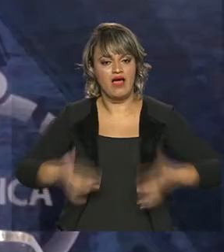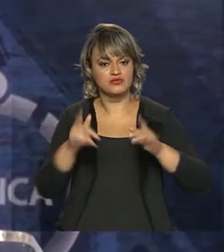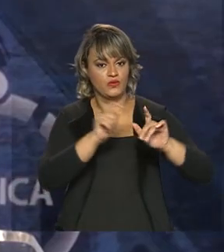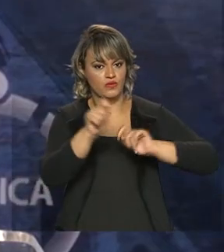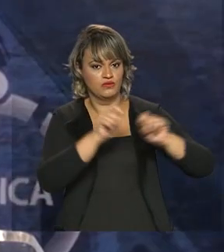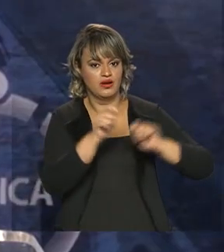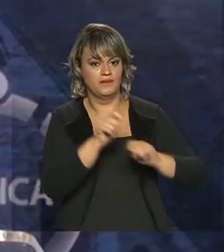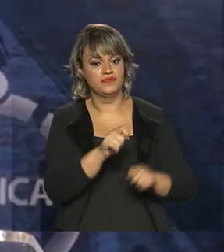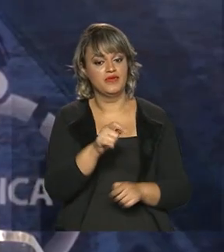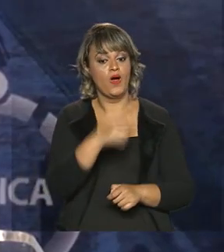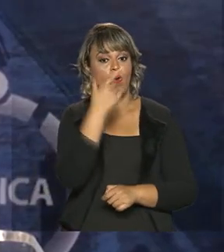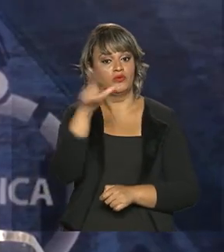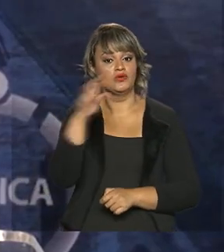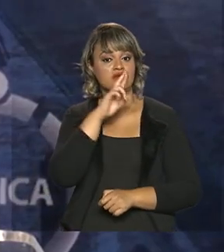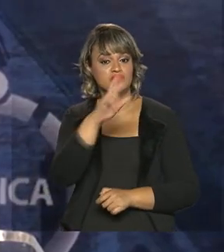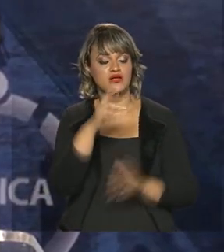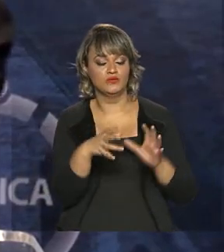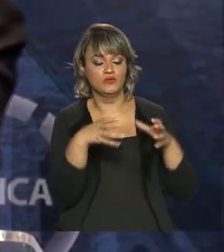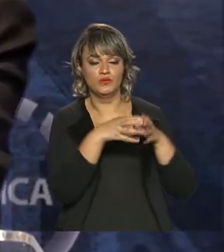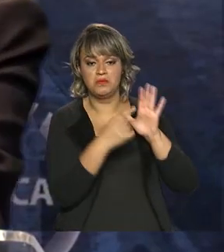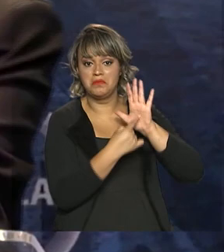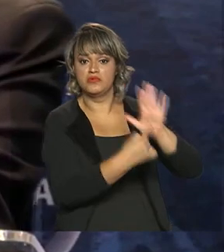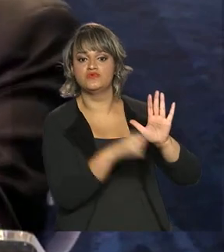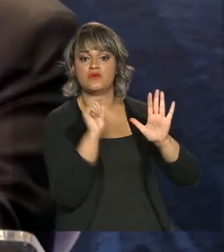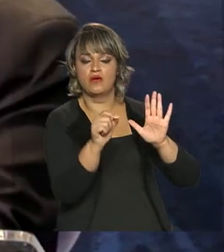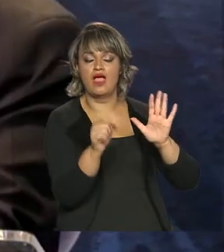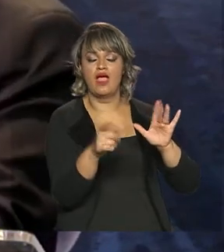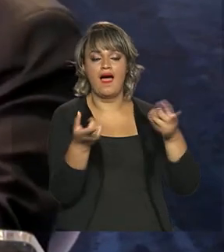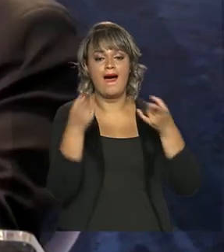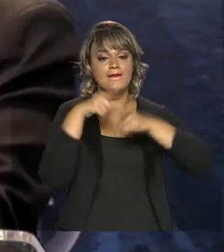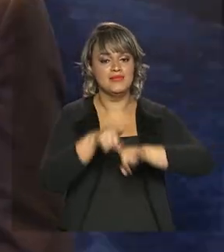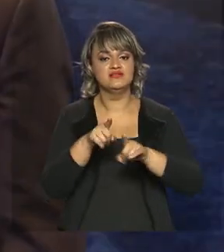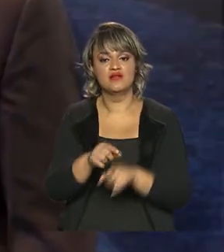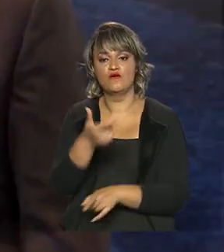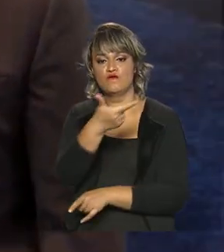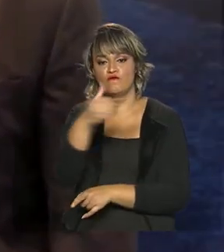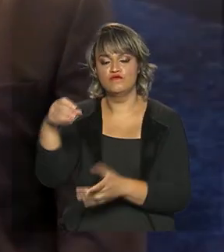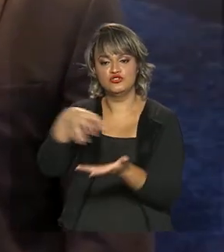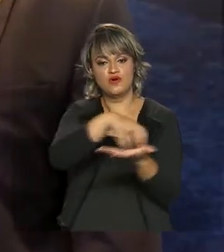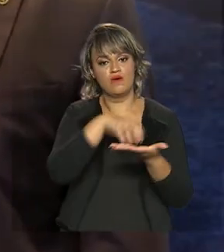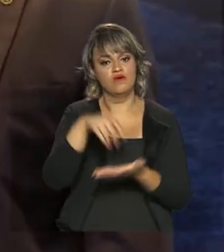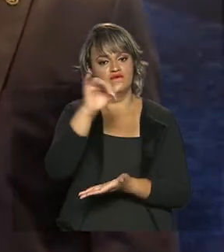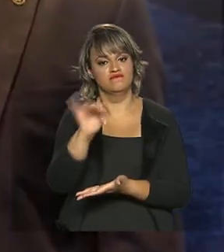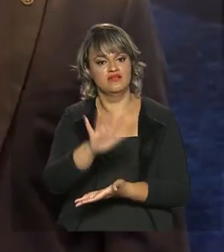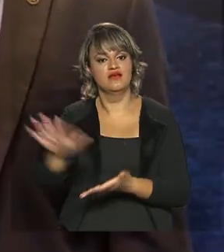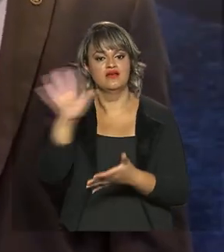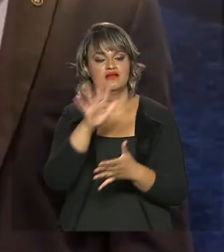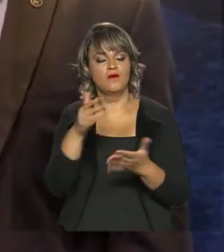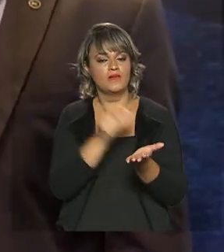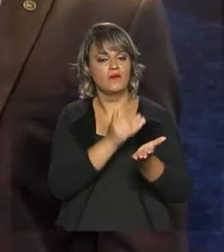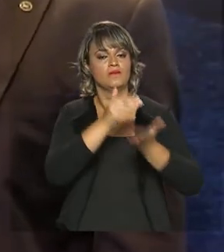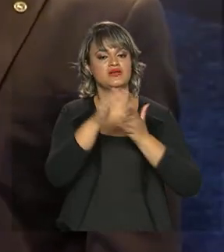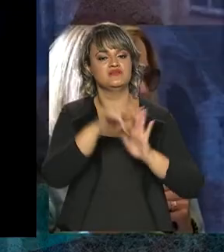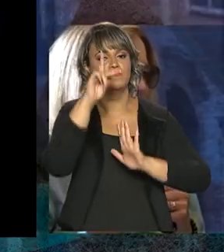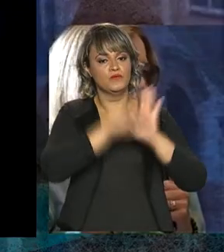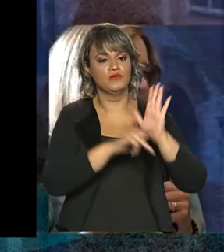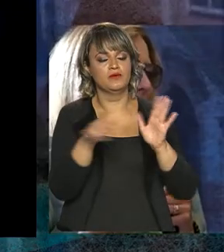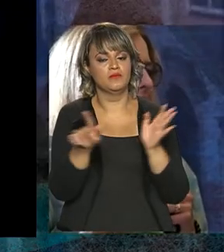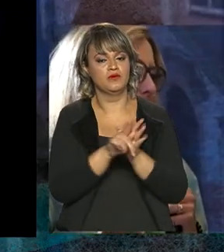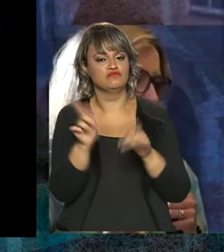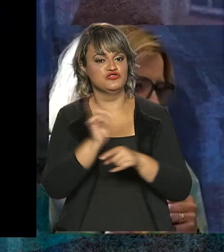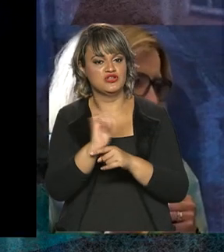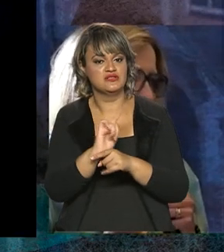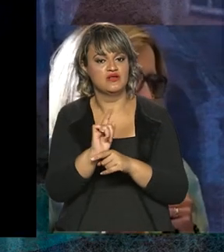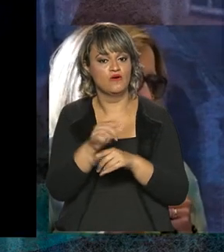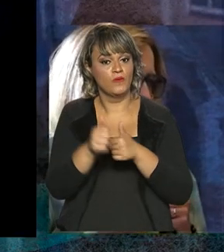Outro resultado apresentado pela equipe econômica é a parceria com 20 órgãos federais para a implantação do programa de gestão,